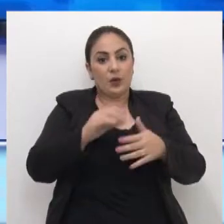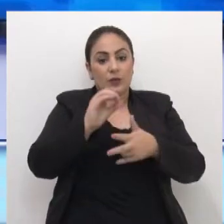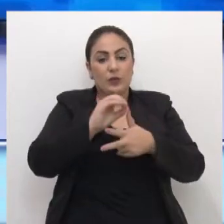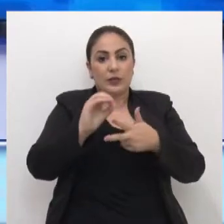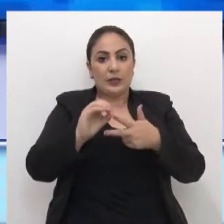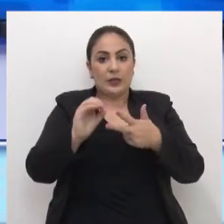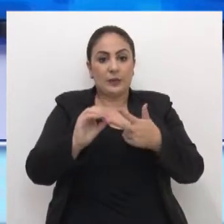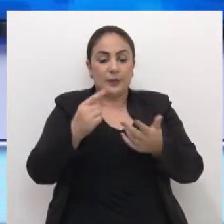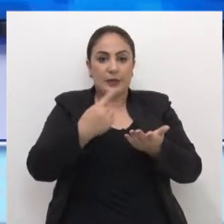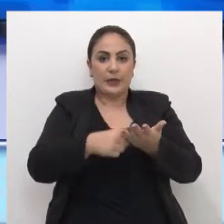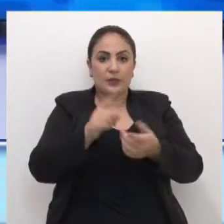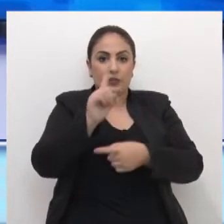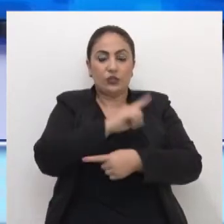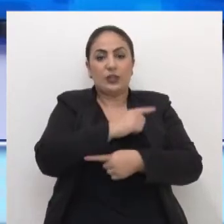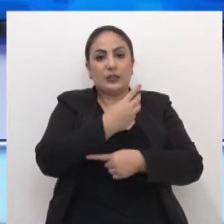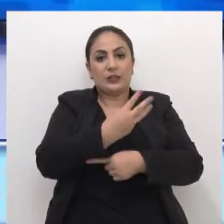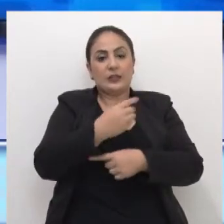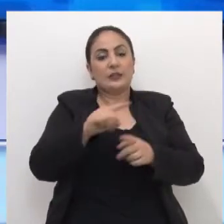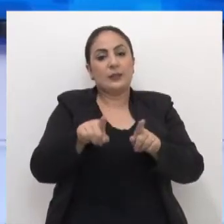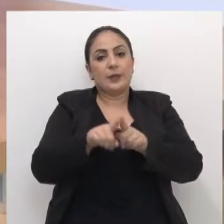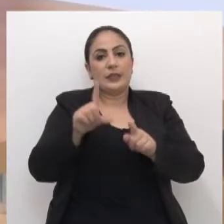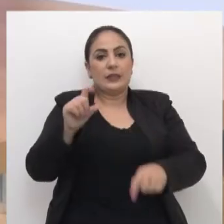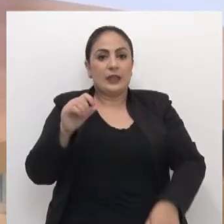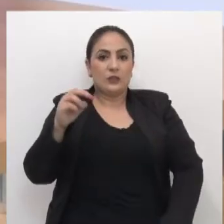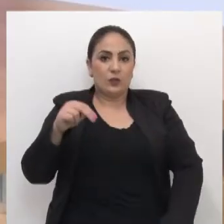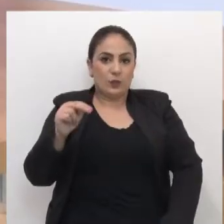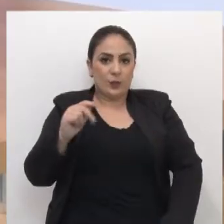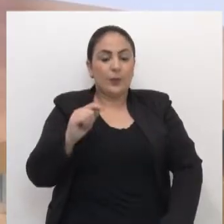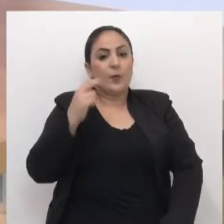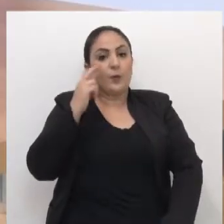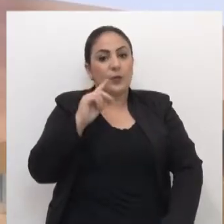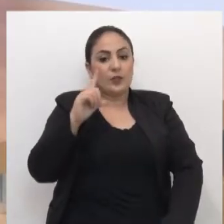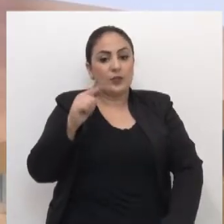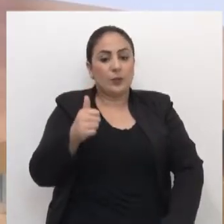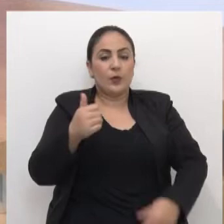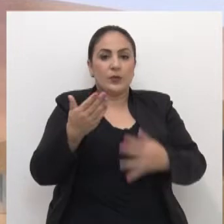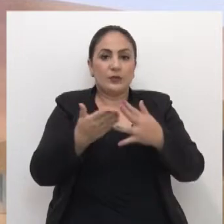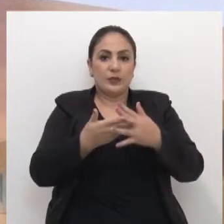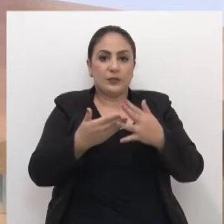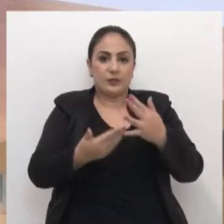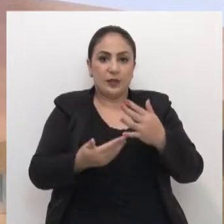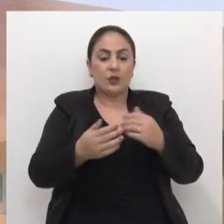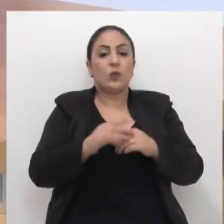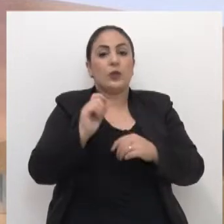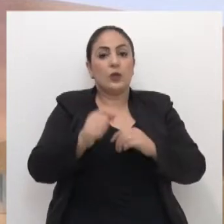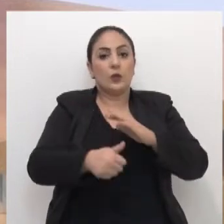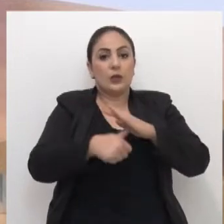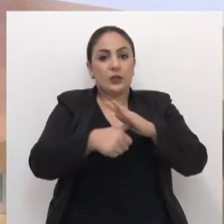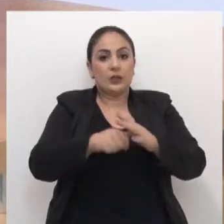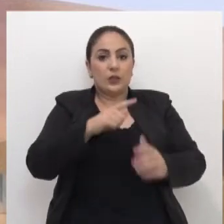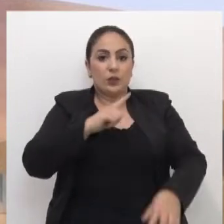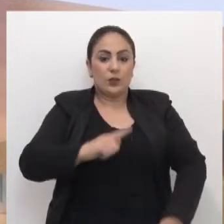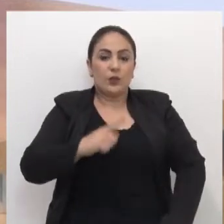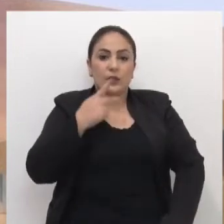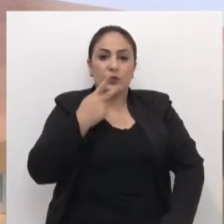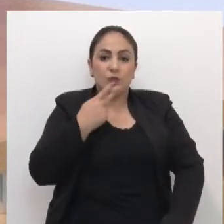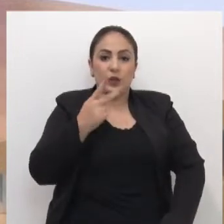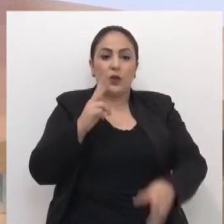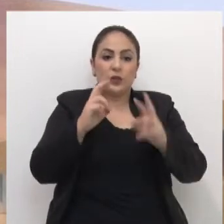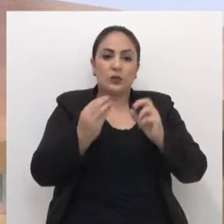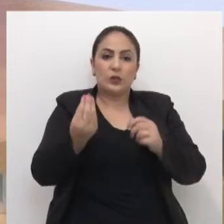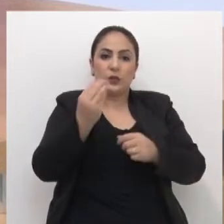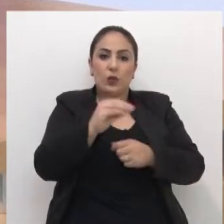para os dias 3 e 10 de novembro. E veja no próximo bloco o que o líder do governo disse sobre a